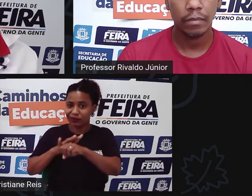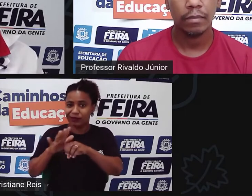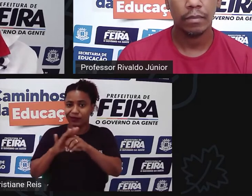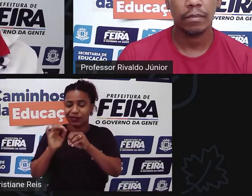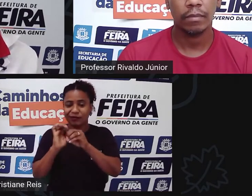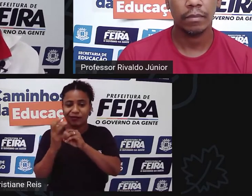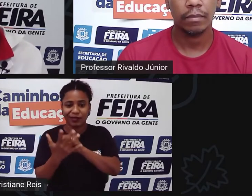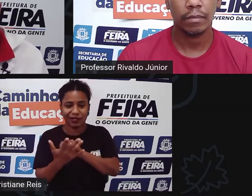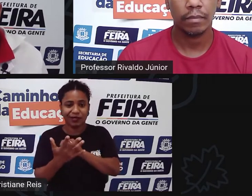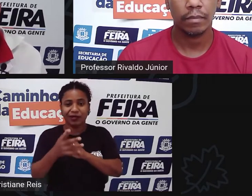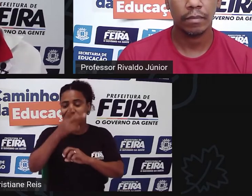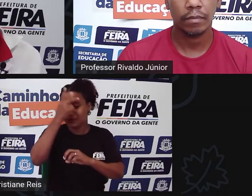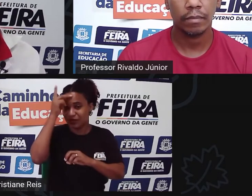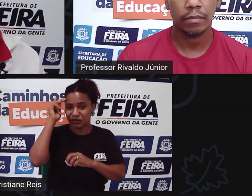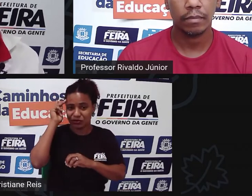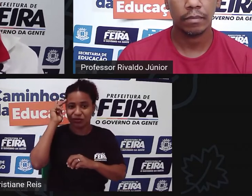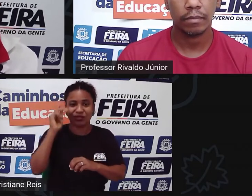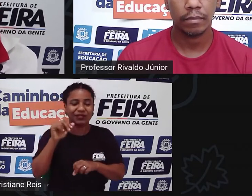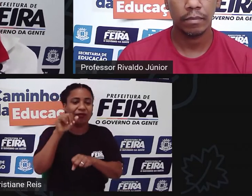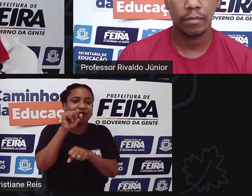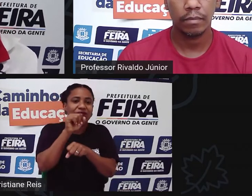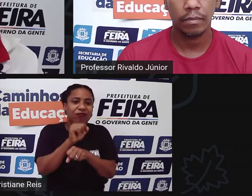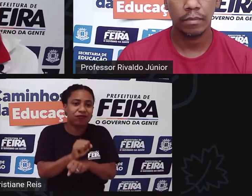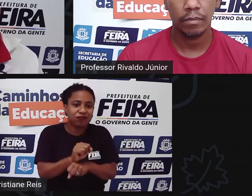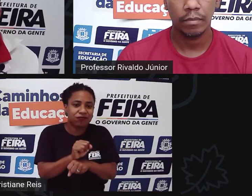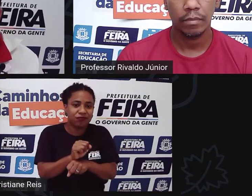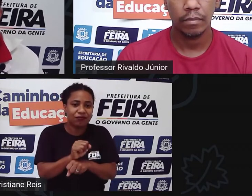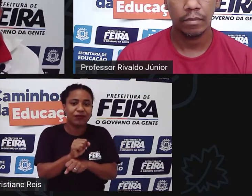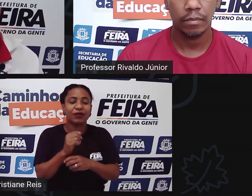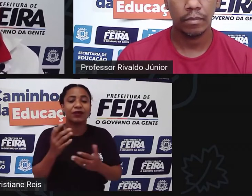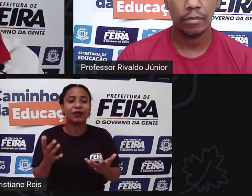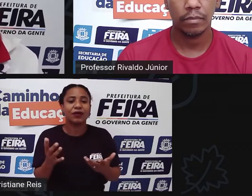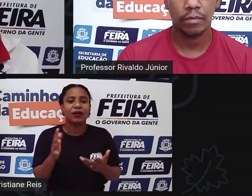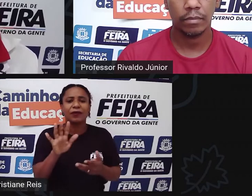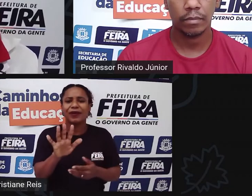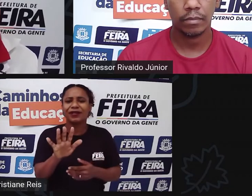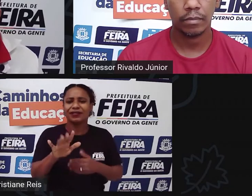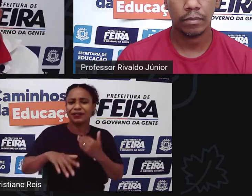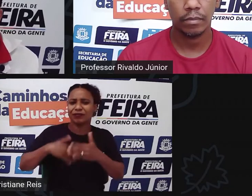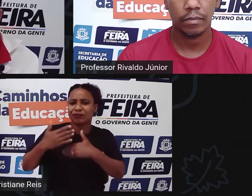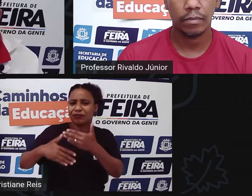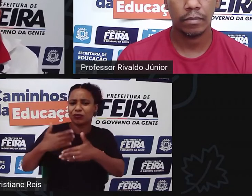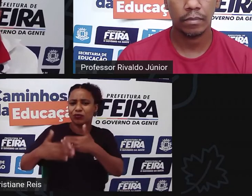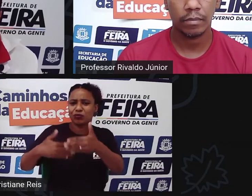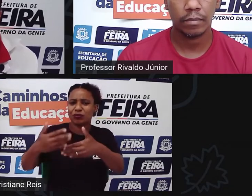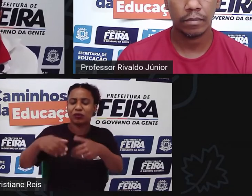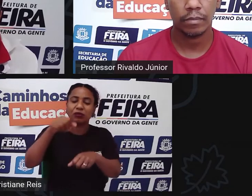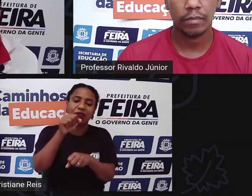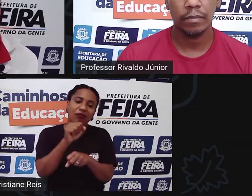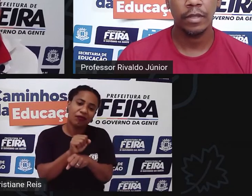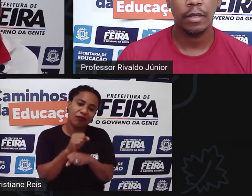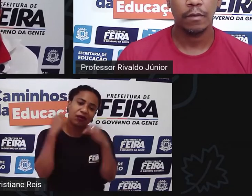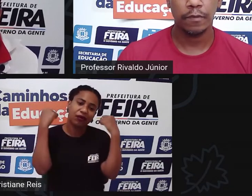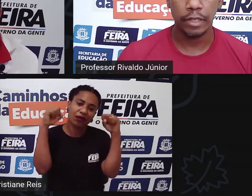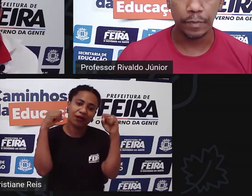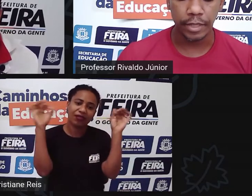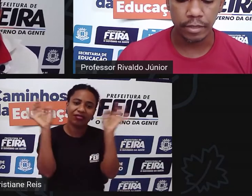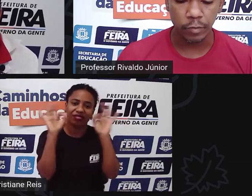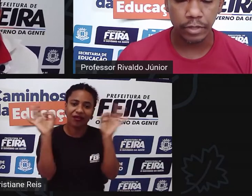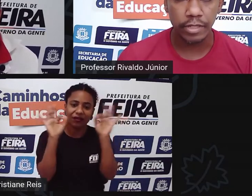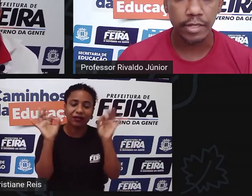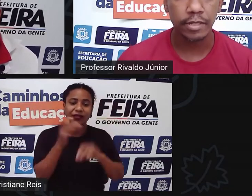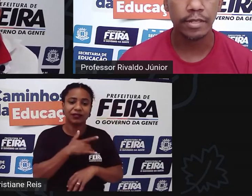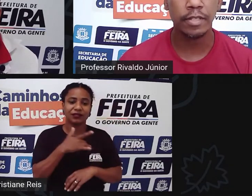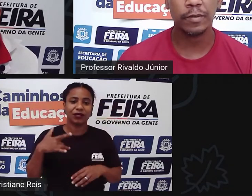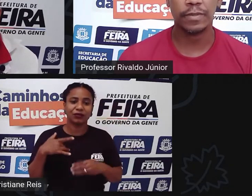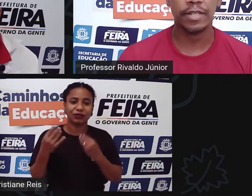Quais são as possíveis consequências, professor, para a saúde de uma pessoa que não pratica nenhuma atividade física? Esse